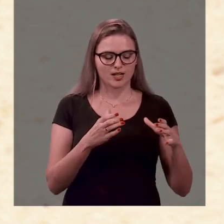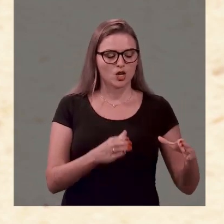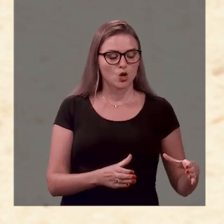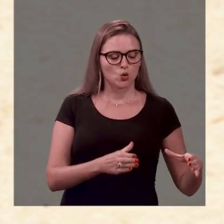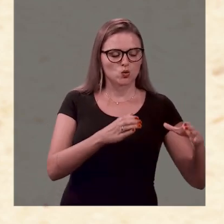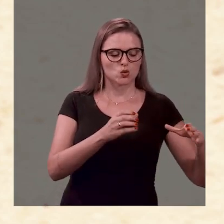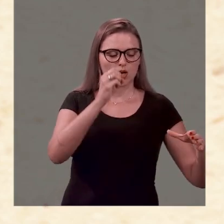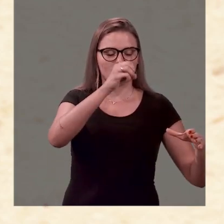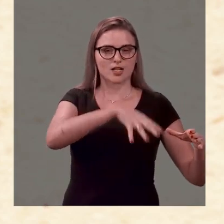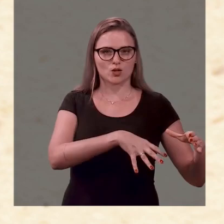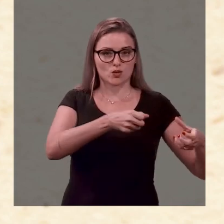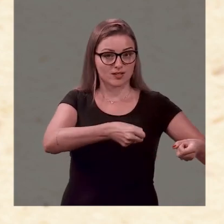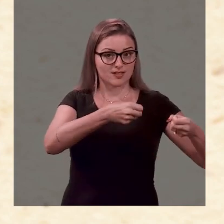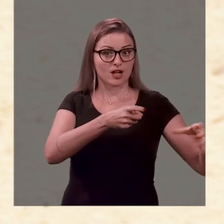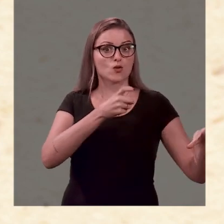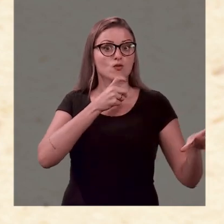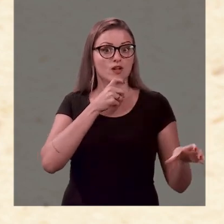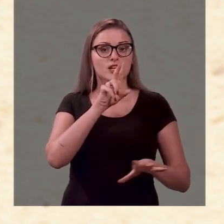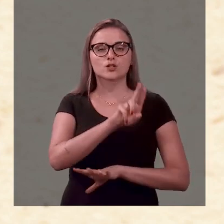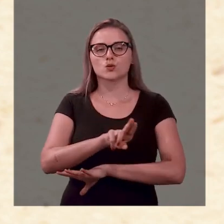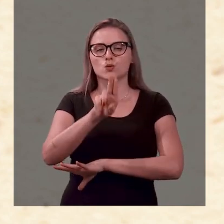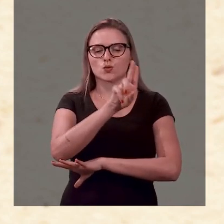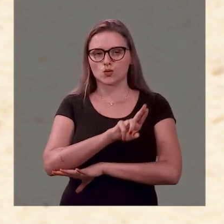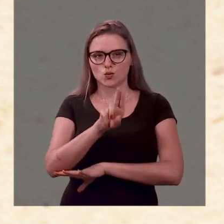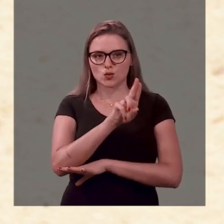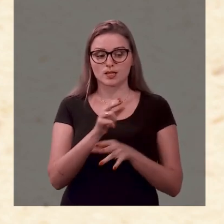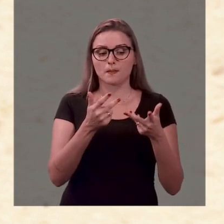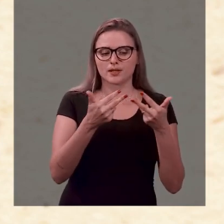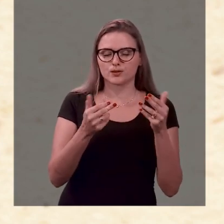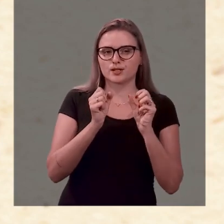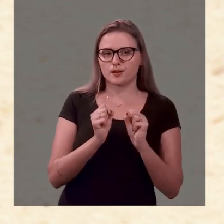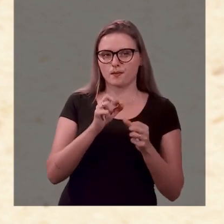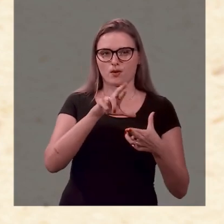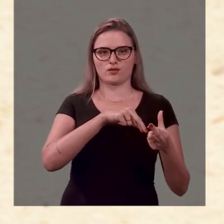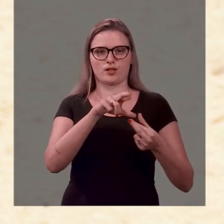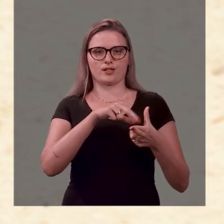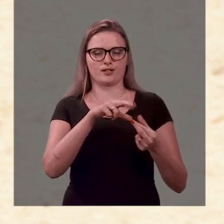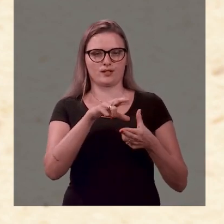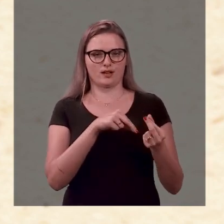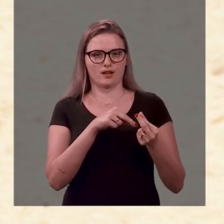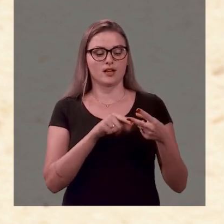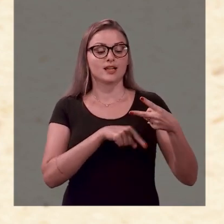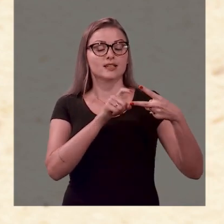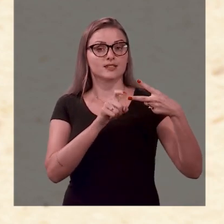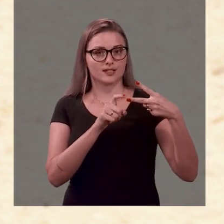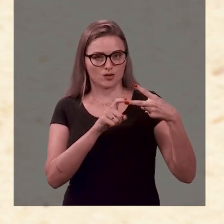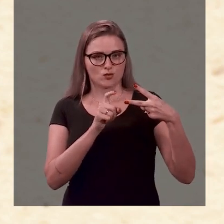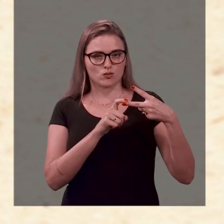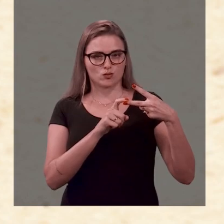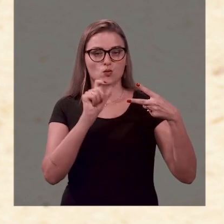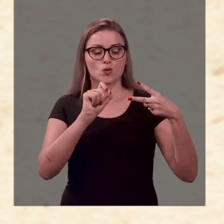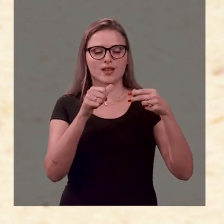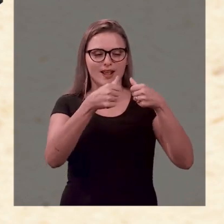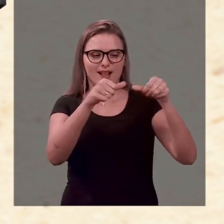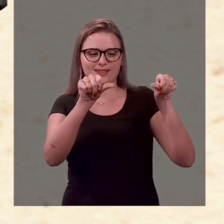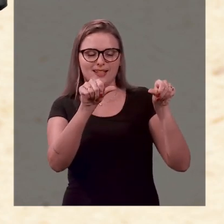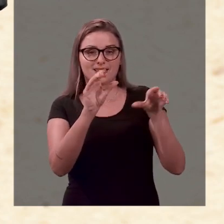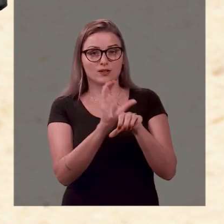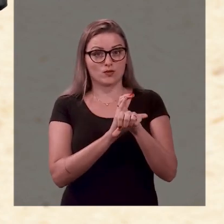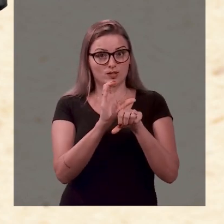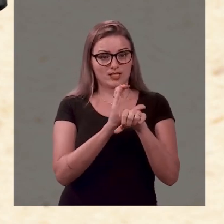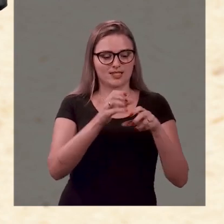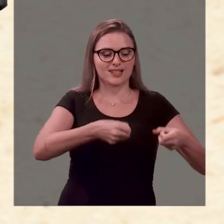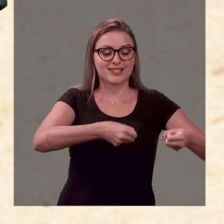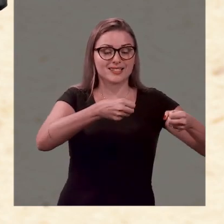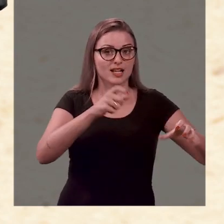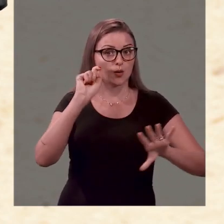adesivos e sacos verdes são utilizados para os resíduos recicláveis. Os coletores com adesivos cinza e sacos